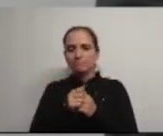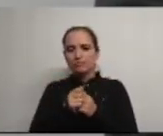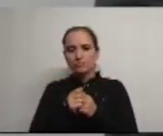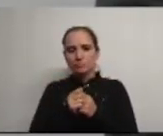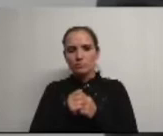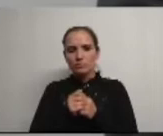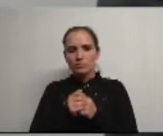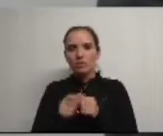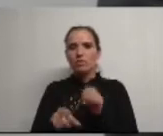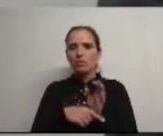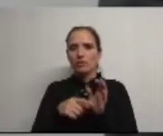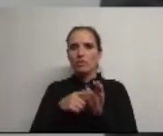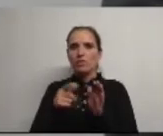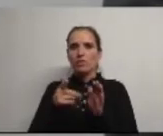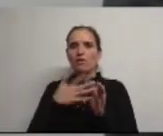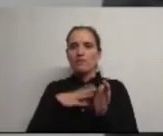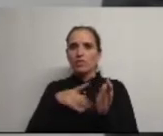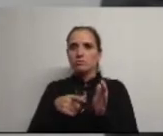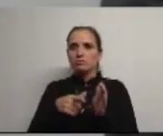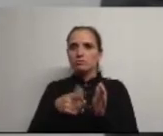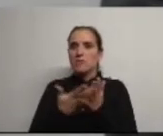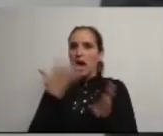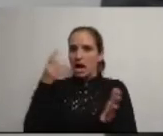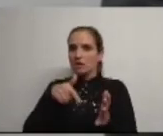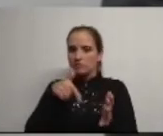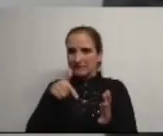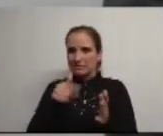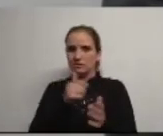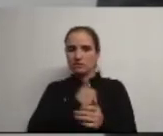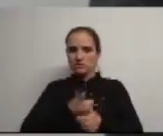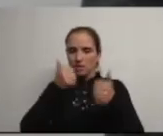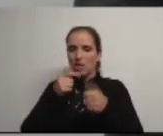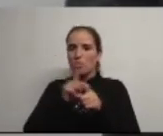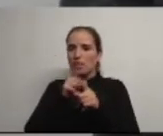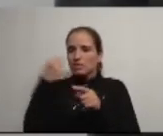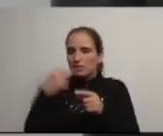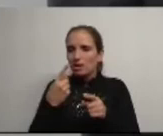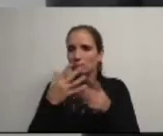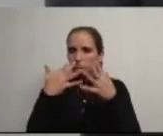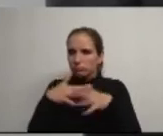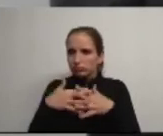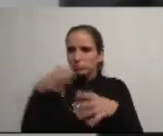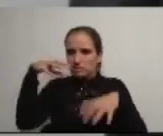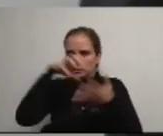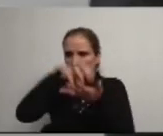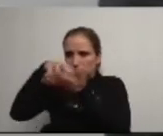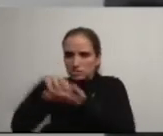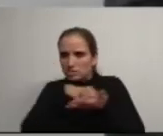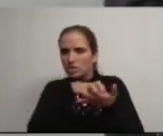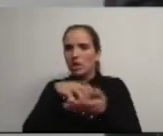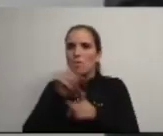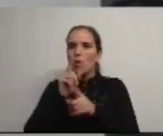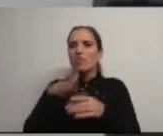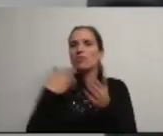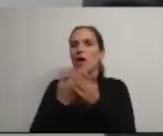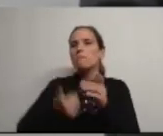essenciais para dotar o Conselho das Infraestruturas e Recursos Humanos necessários ao desenvolvimento da qualidade de vida dos cidadãos.